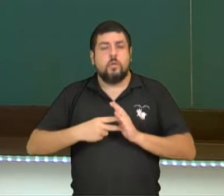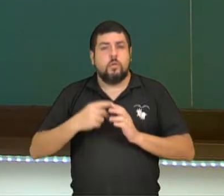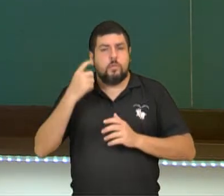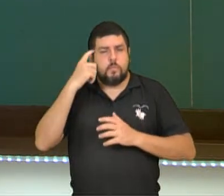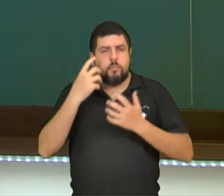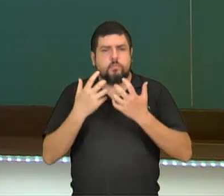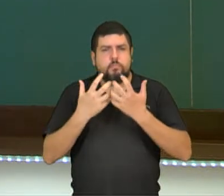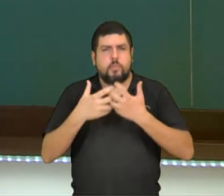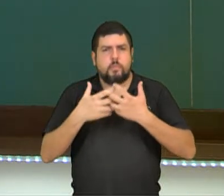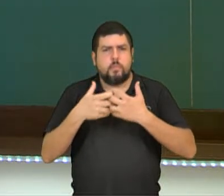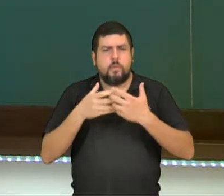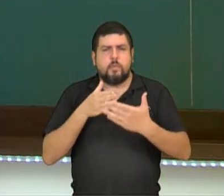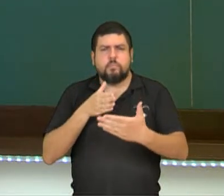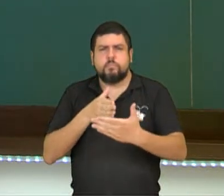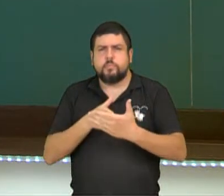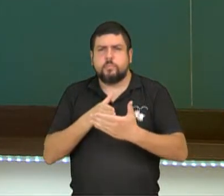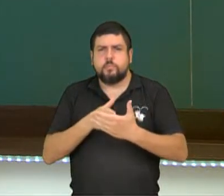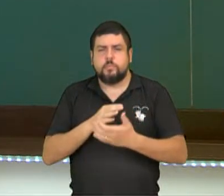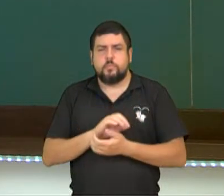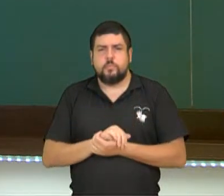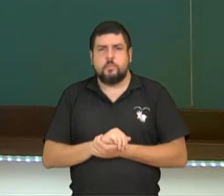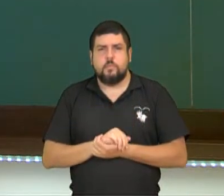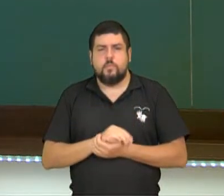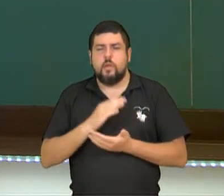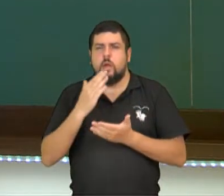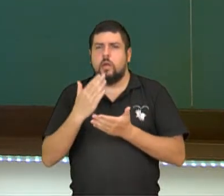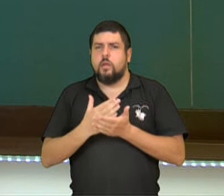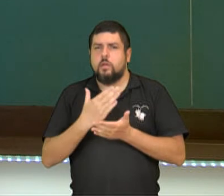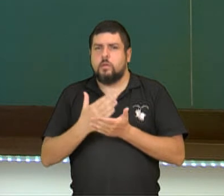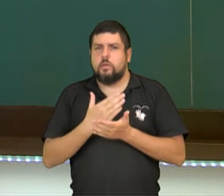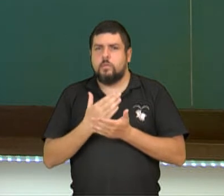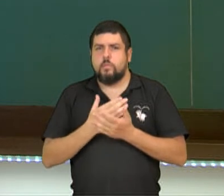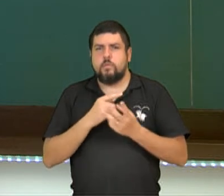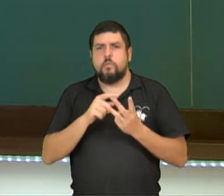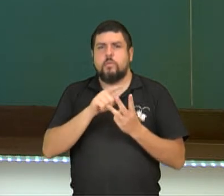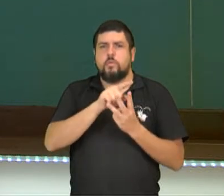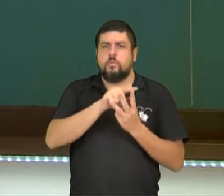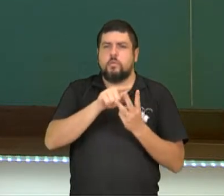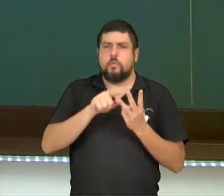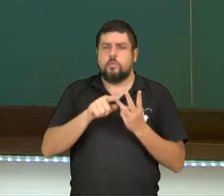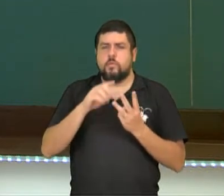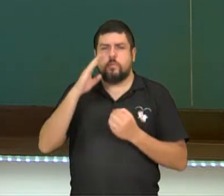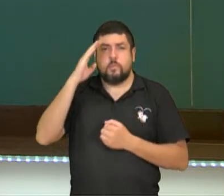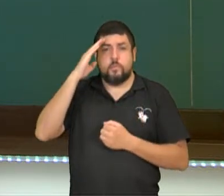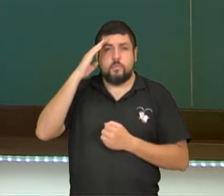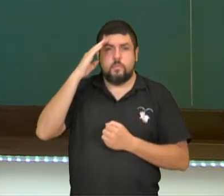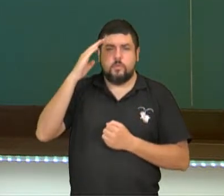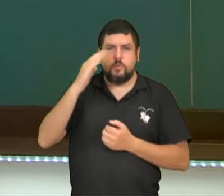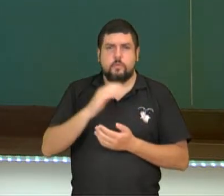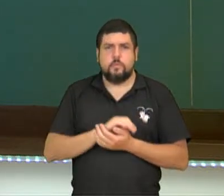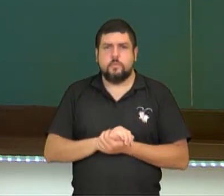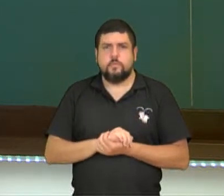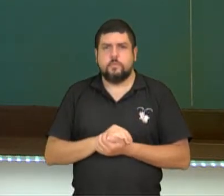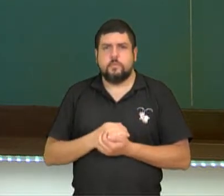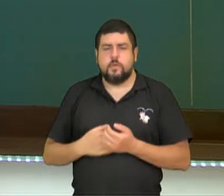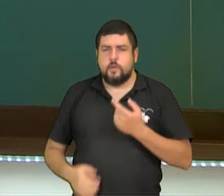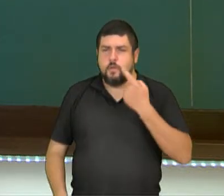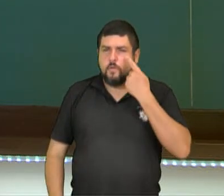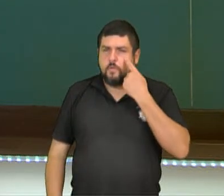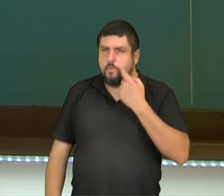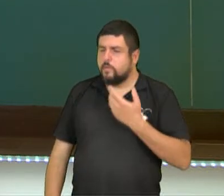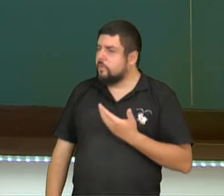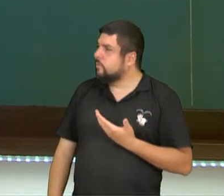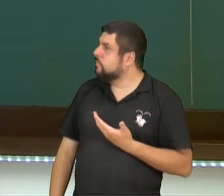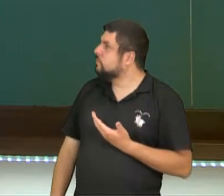humana. Kant escreve três obras centrais que esboçam esse sistema filosófico. A